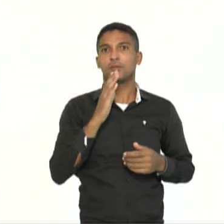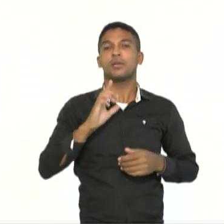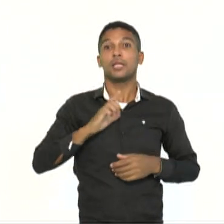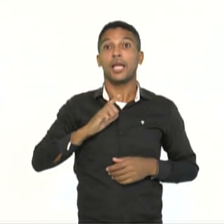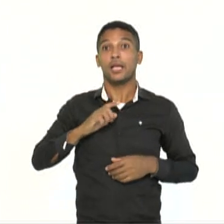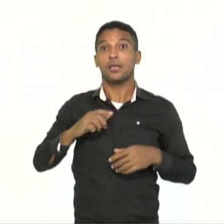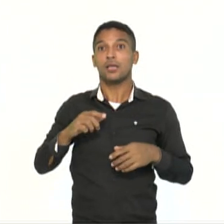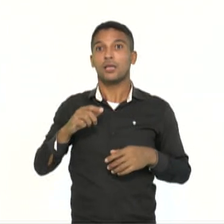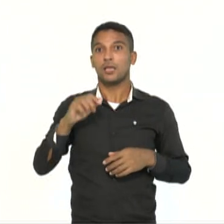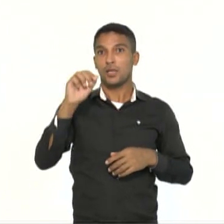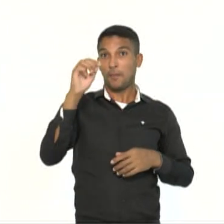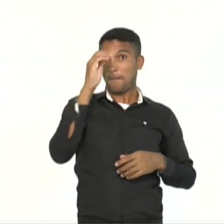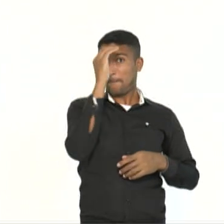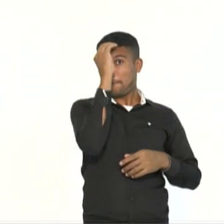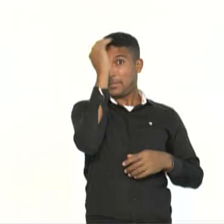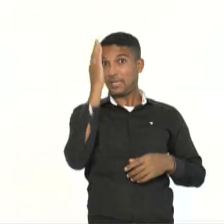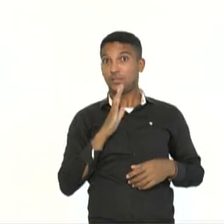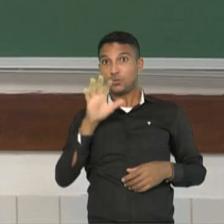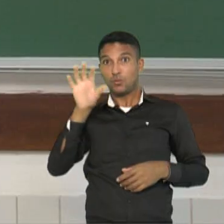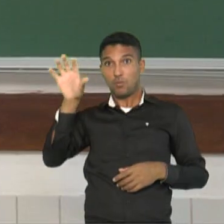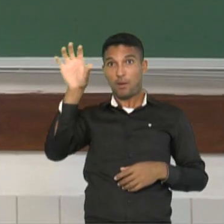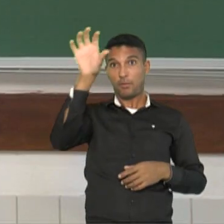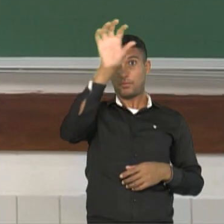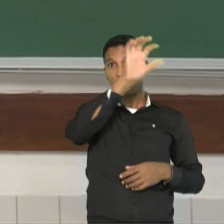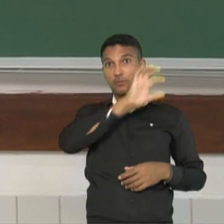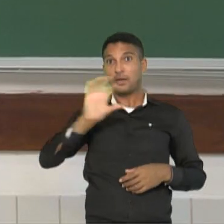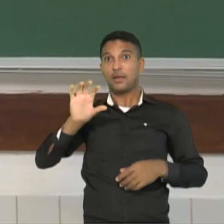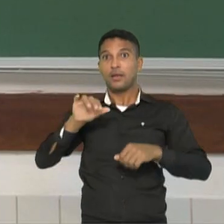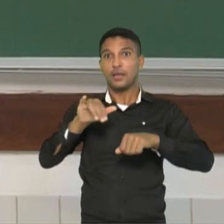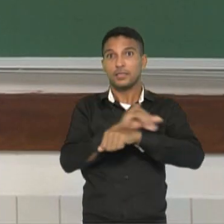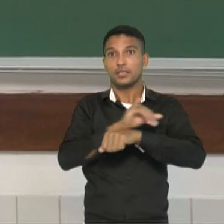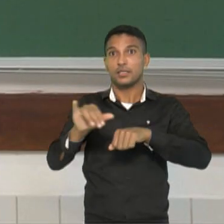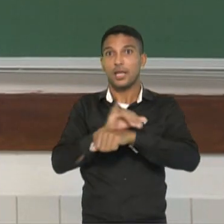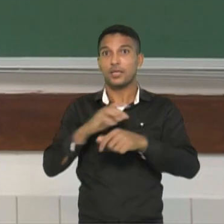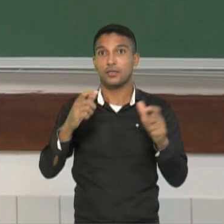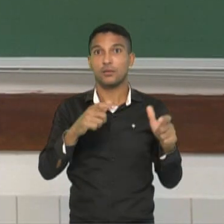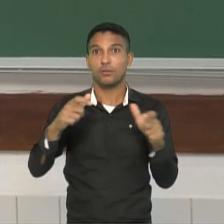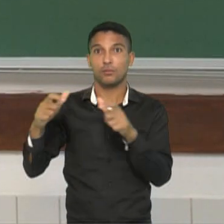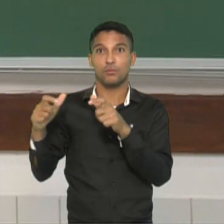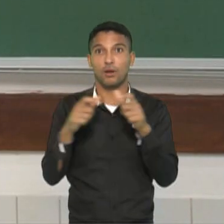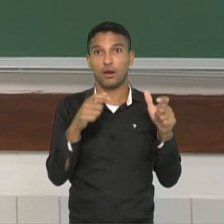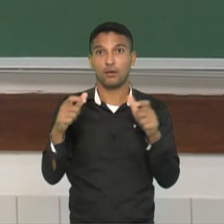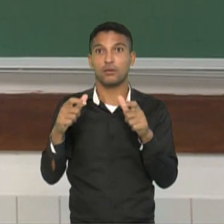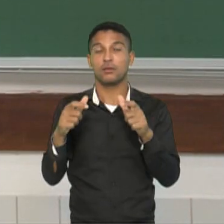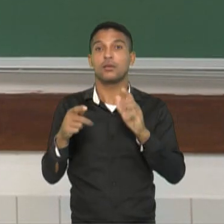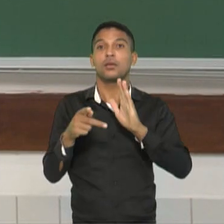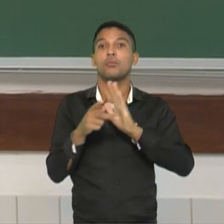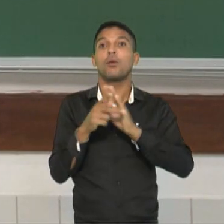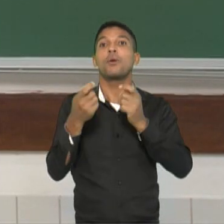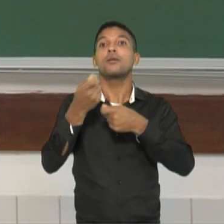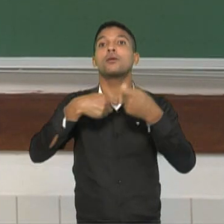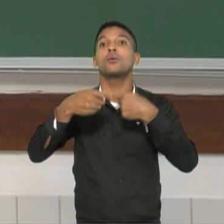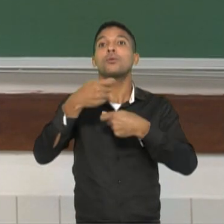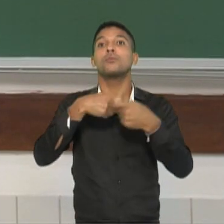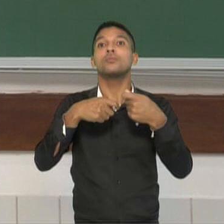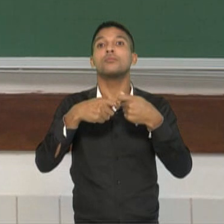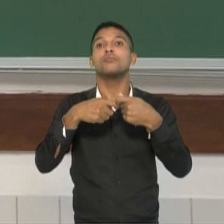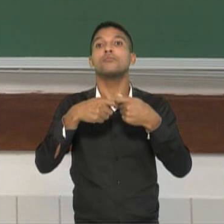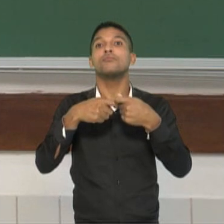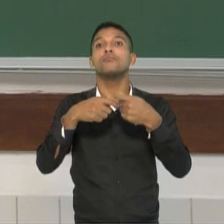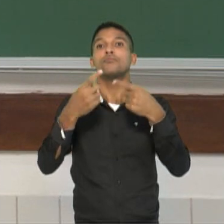este setor da economia. Ou seja, nós vamos perceber que a atividade industrial, ela